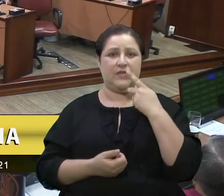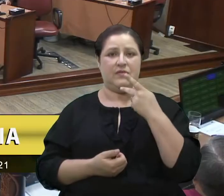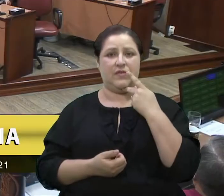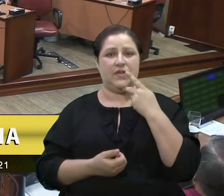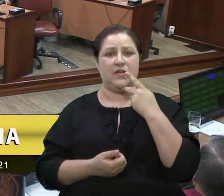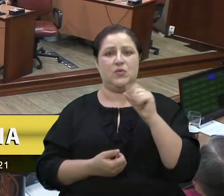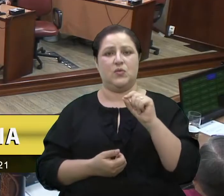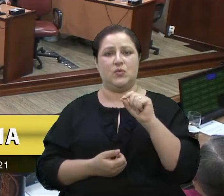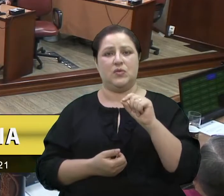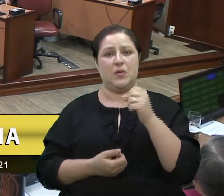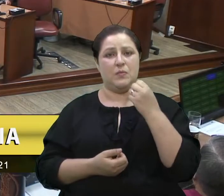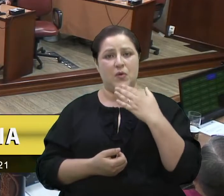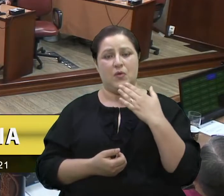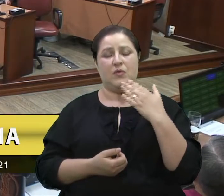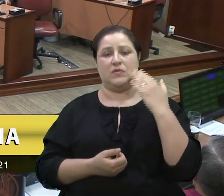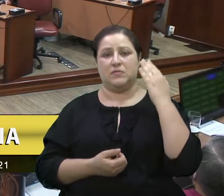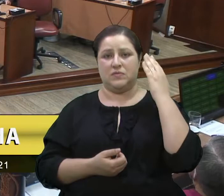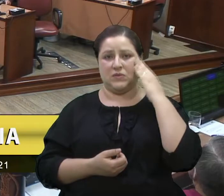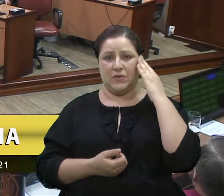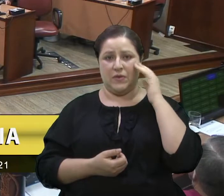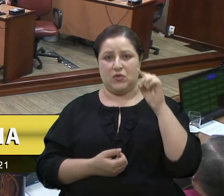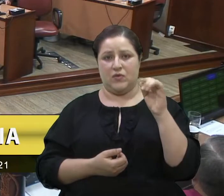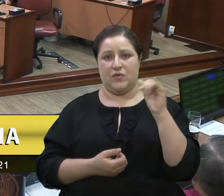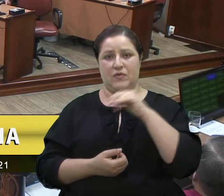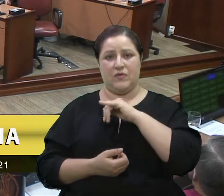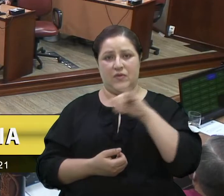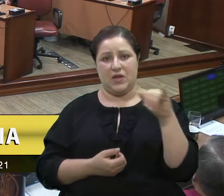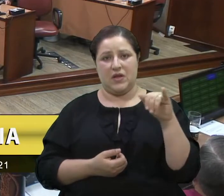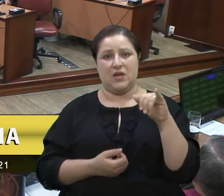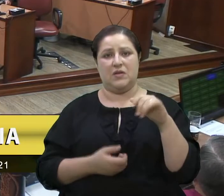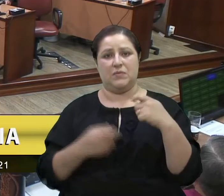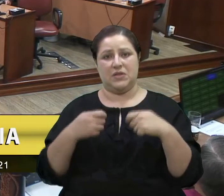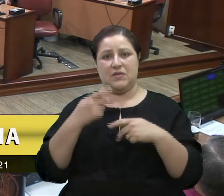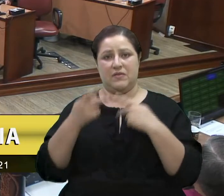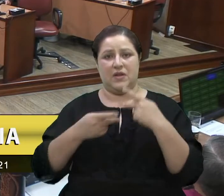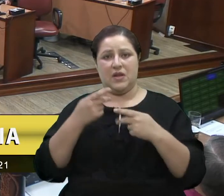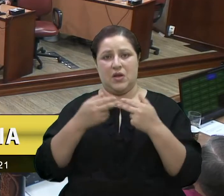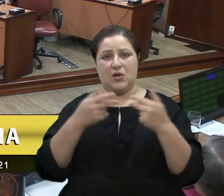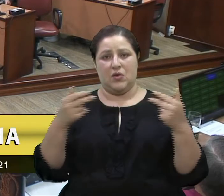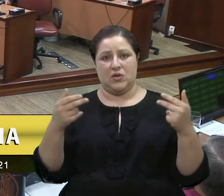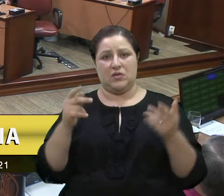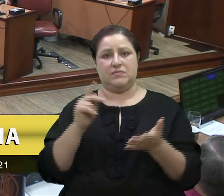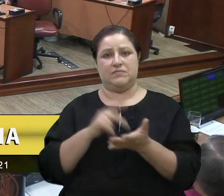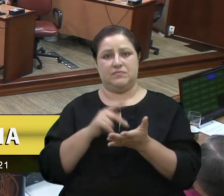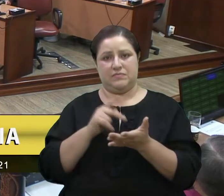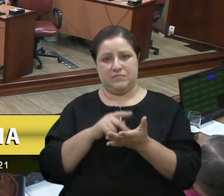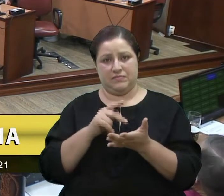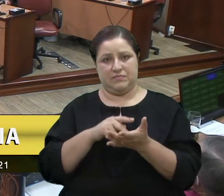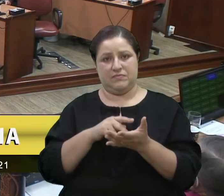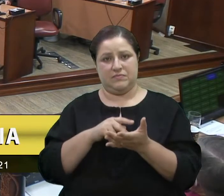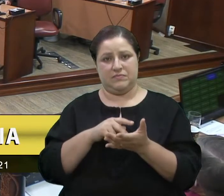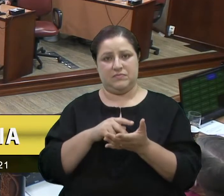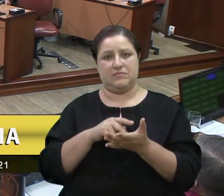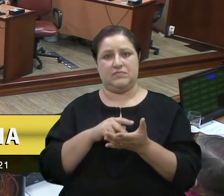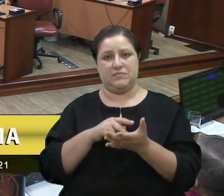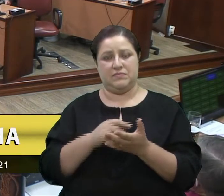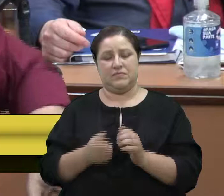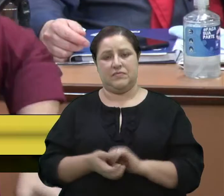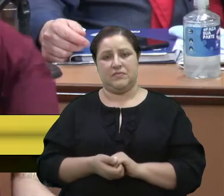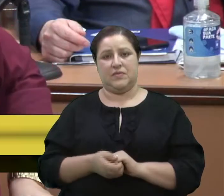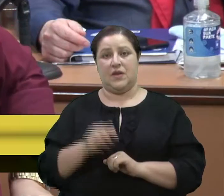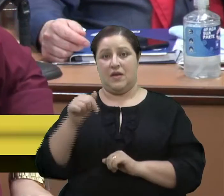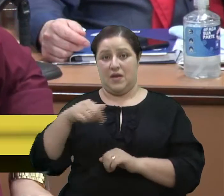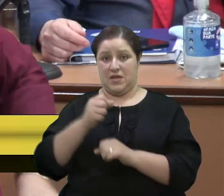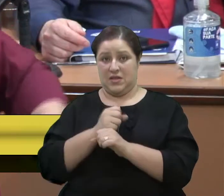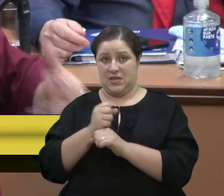vereador Fontenel, porque é bom a gente saber a lei do senhor estar falando, acho que a gente falar alguma coisa que realmente transfere a verdade. Só esse